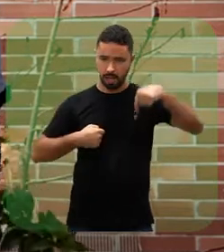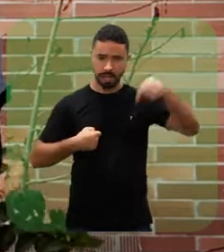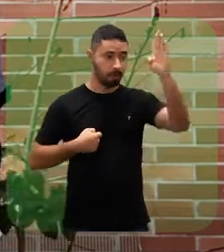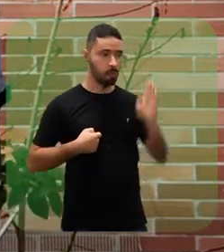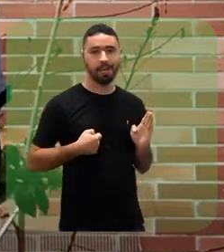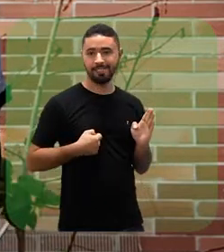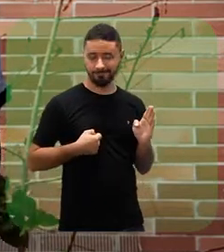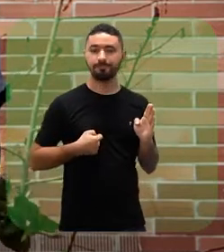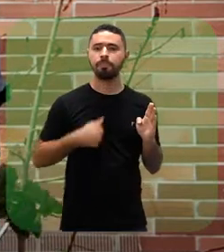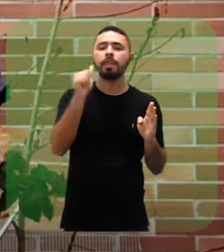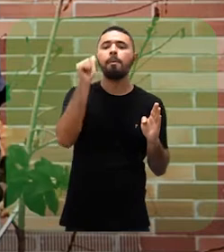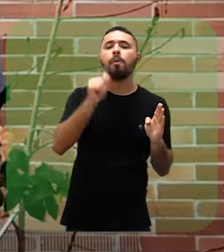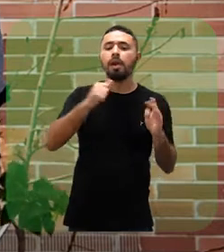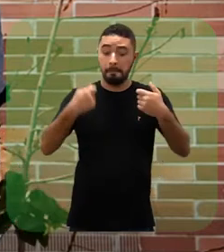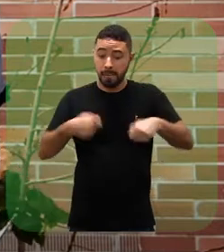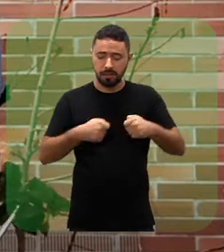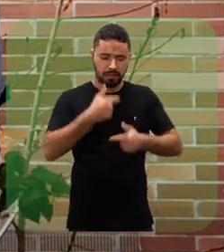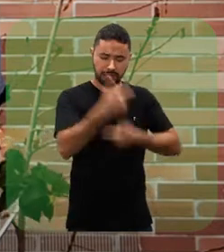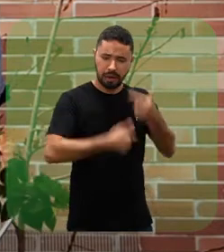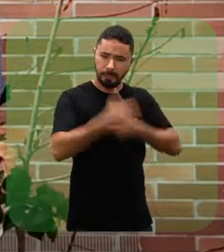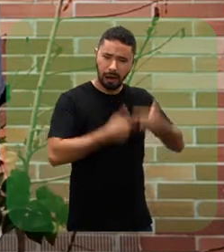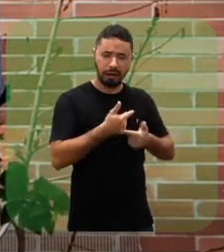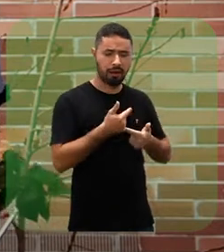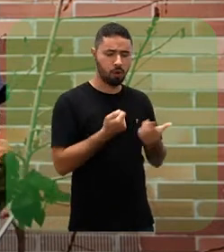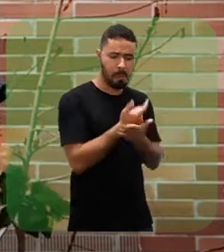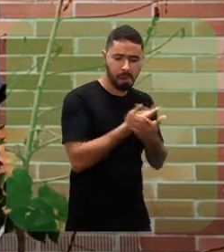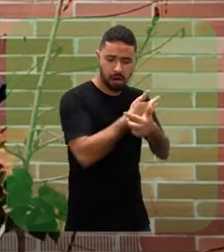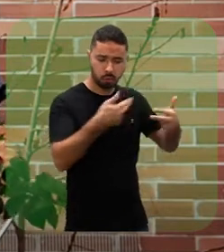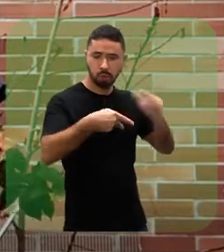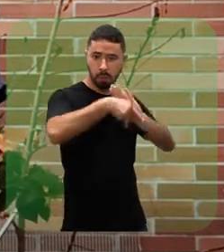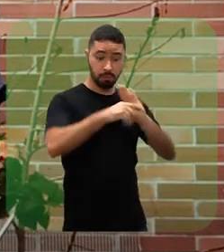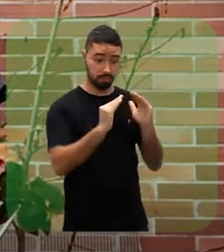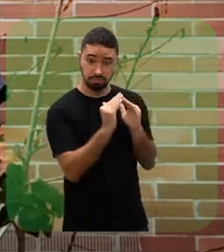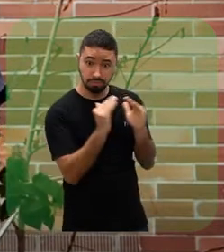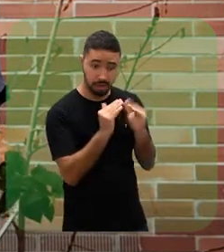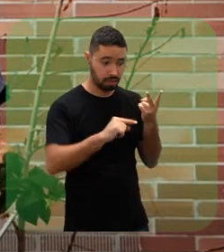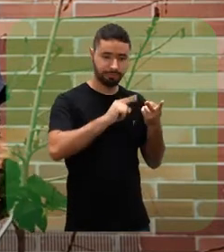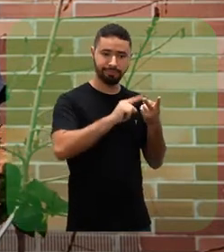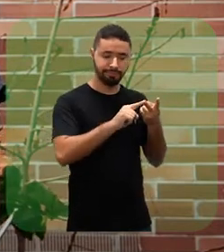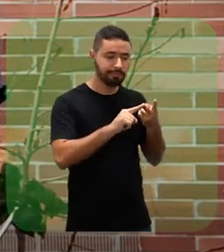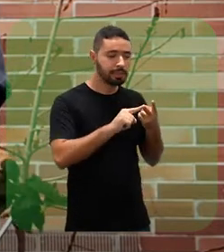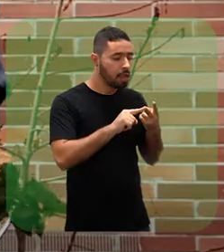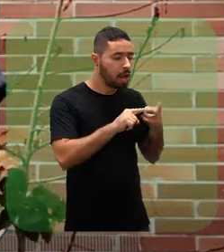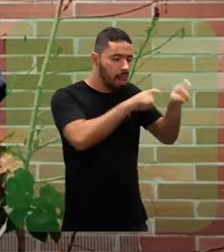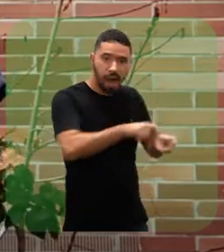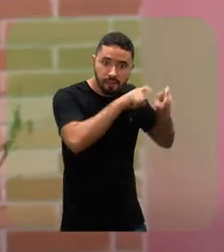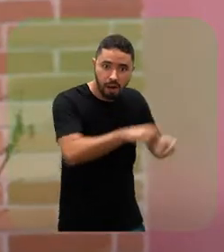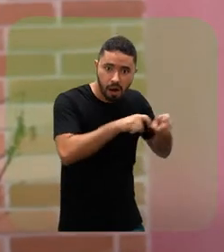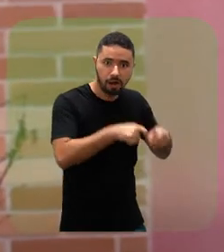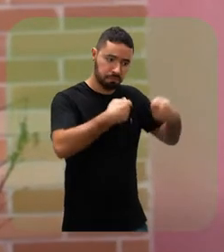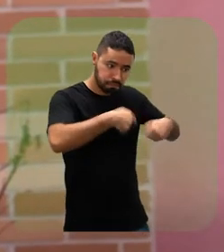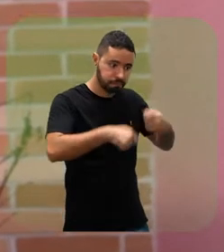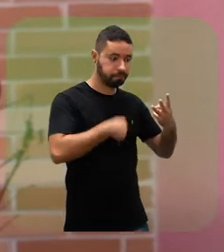com o Brasil, em que as mulheres precisam sustentar a sua casa, elas precisam sustentar a sua lavoura,